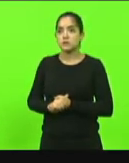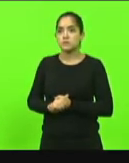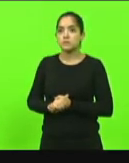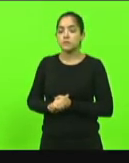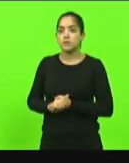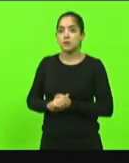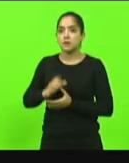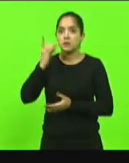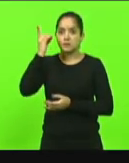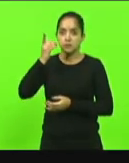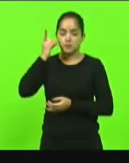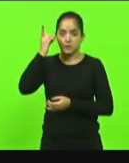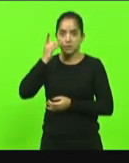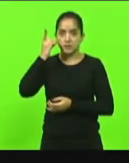Como vota a deputada Marlene Fengler?